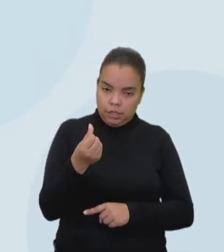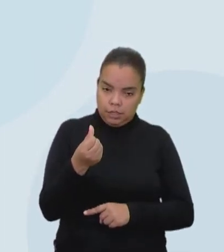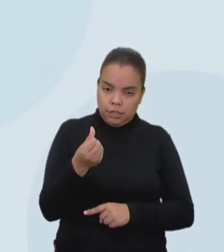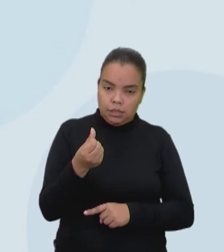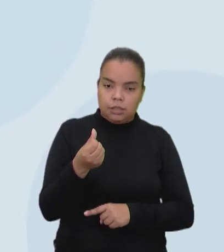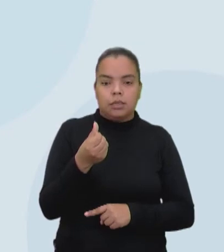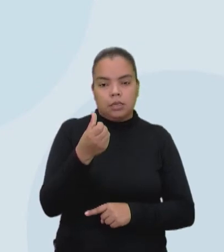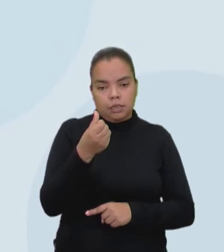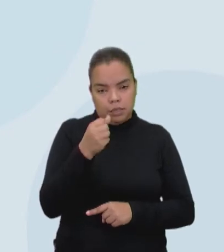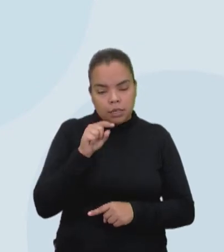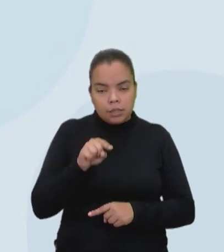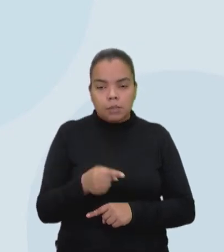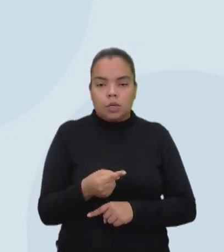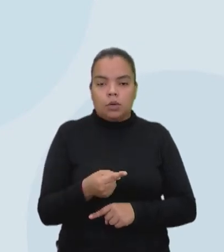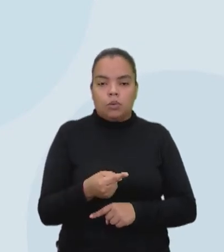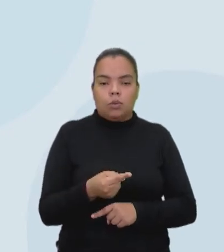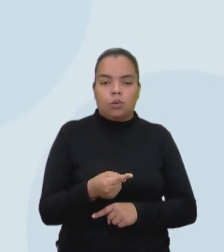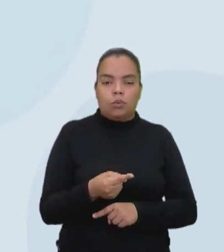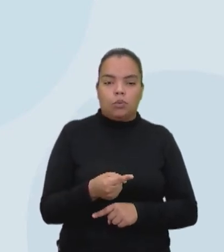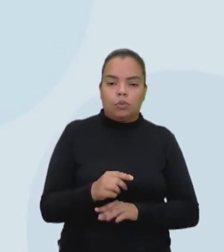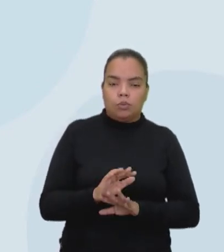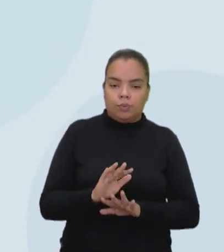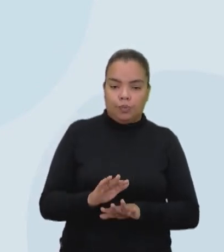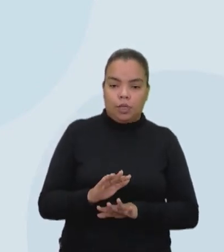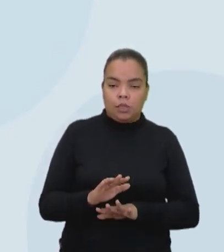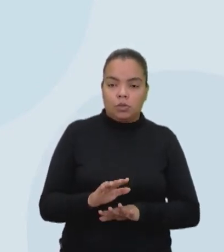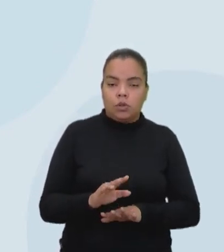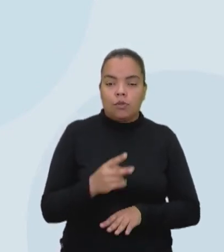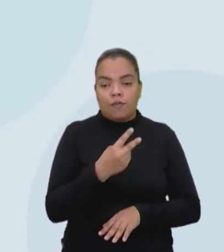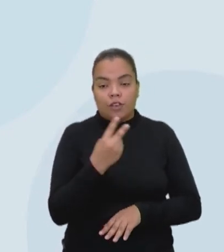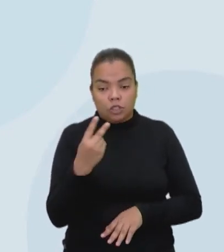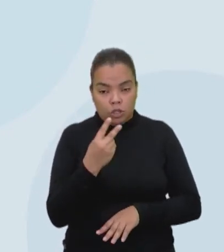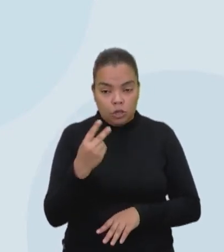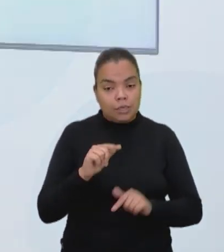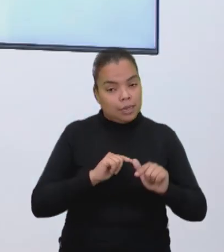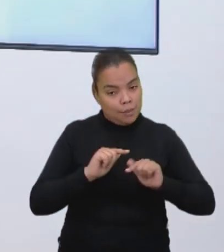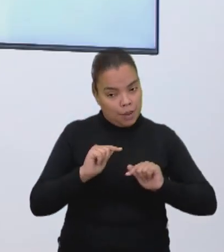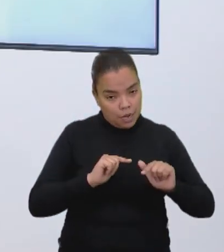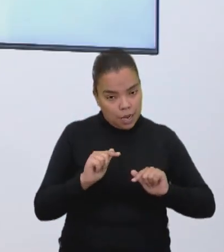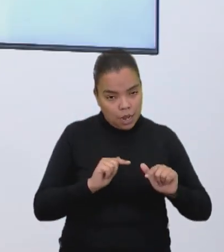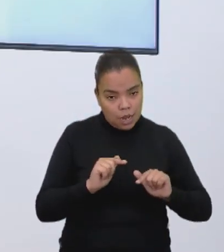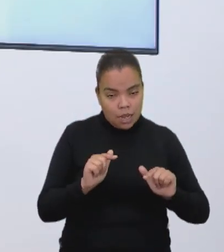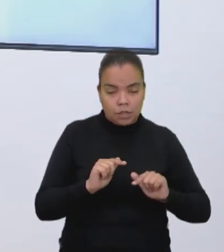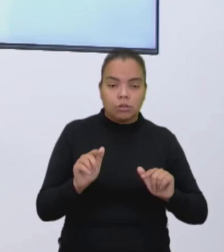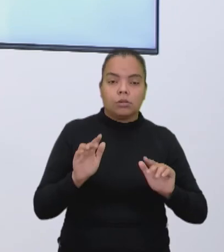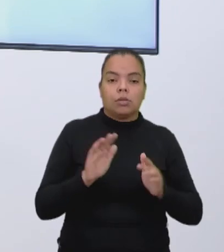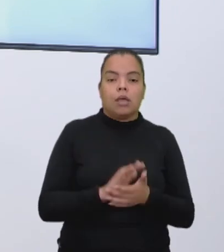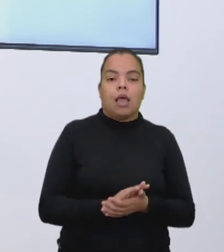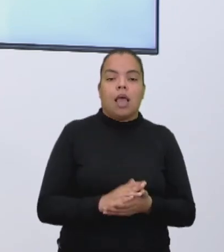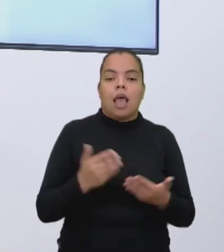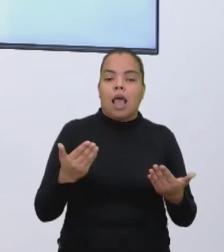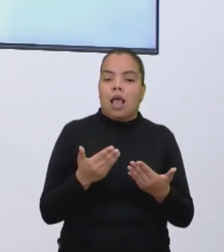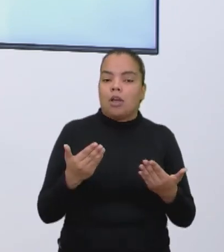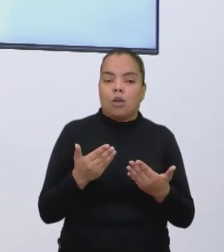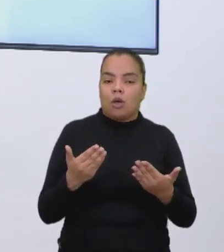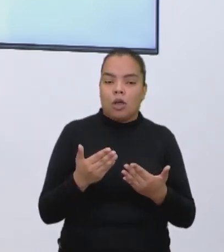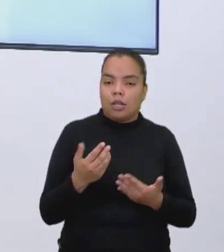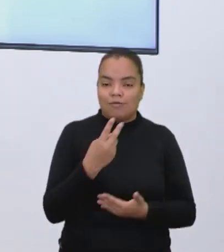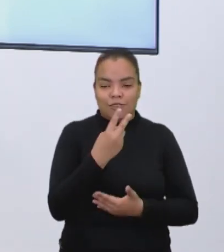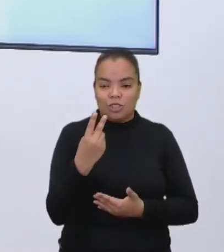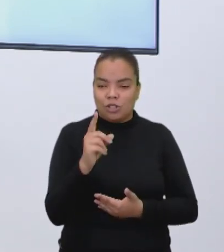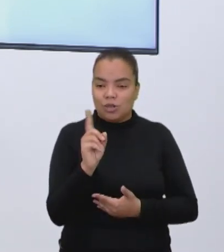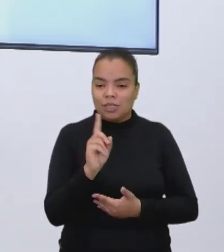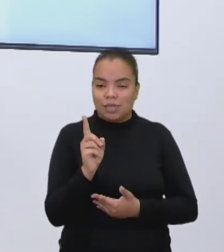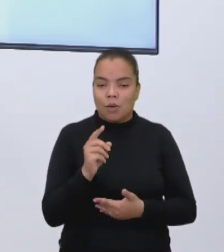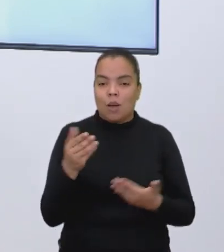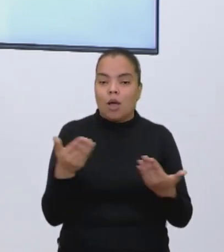6 mil. Porém, no outro, foi 22 dias, que deu 132 mil. Agora, não são 22 dias, são